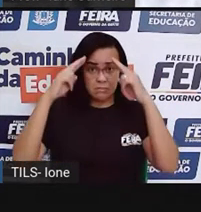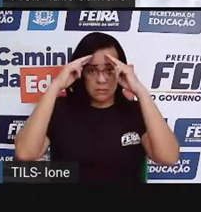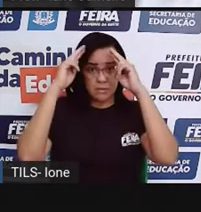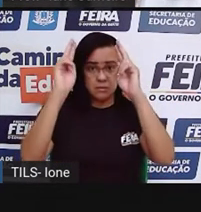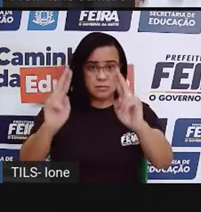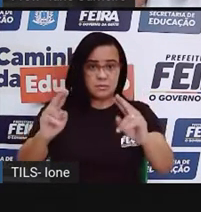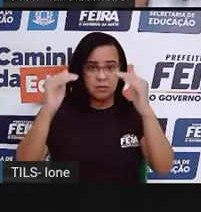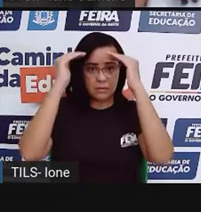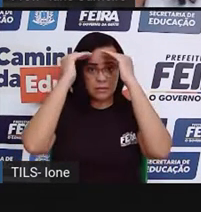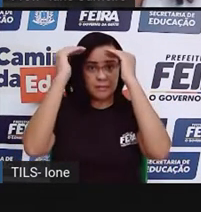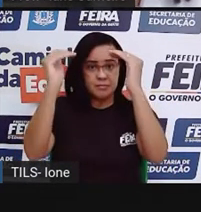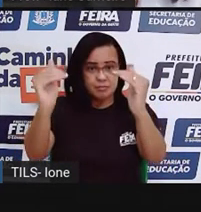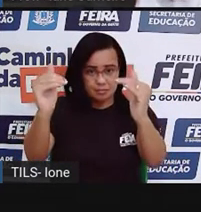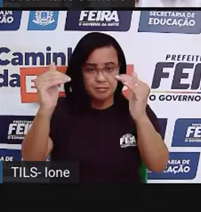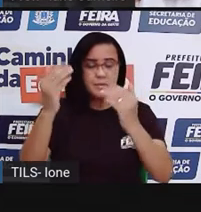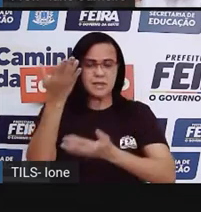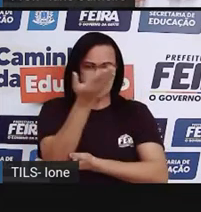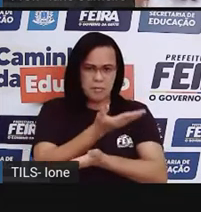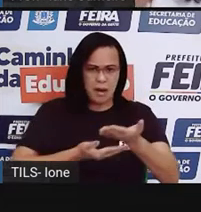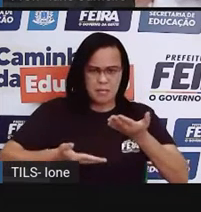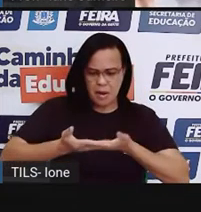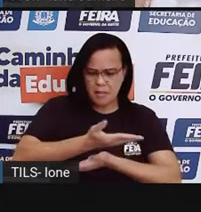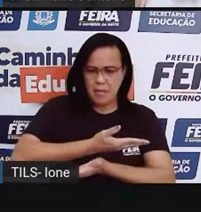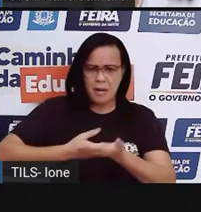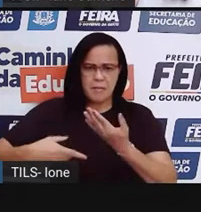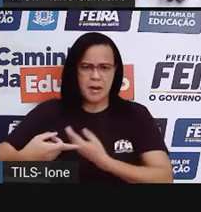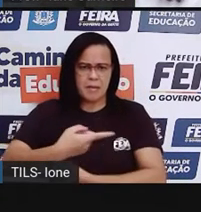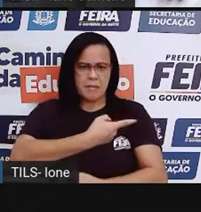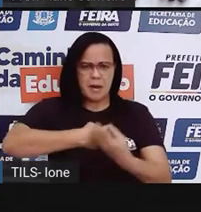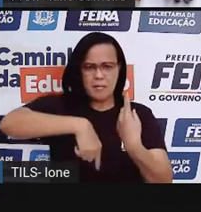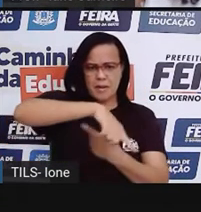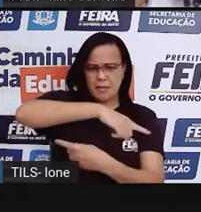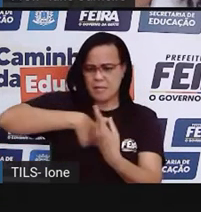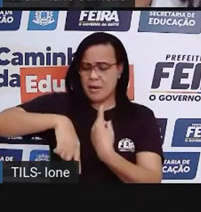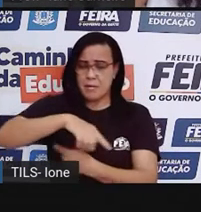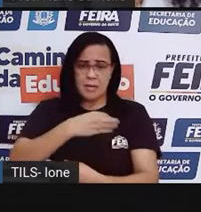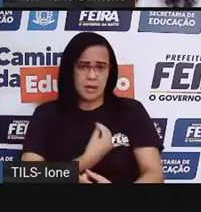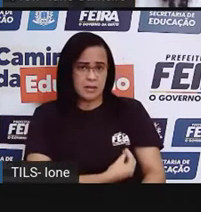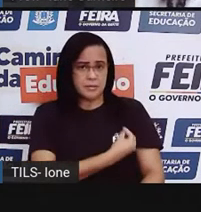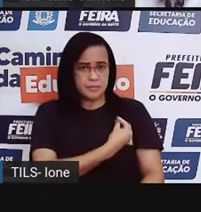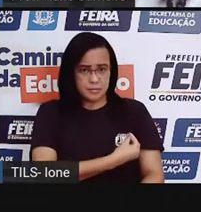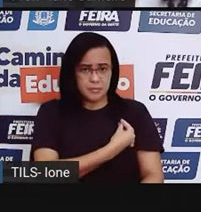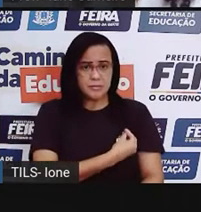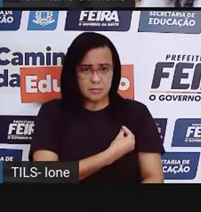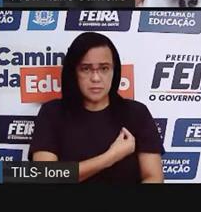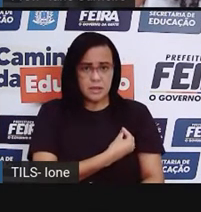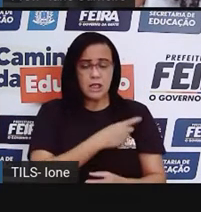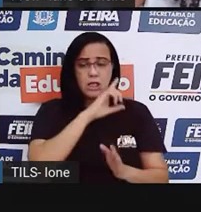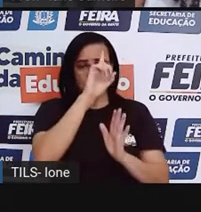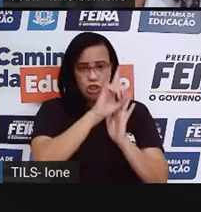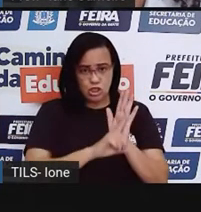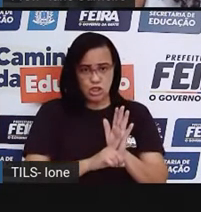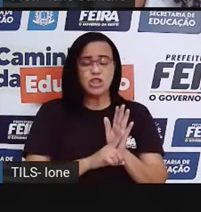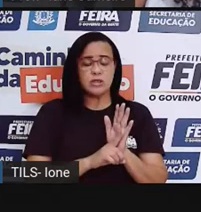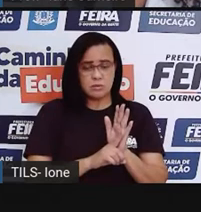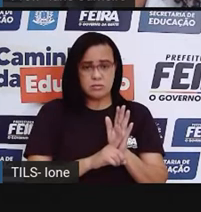que a criança aprenda a conviver também com os outros. Ela precisa ter os seus direitos garantidos, tá bom?